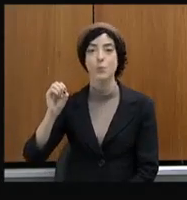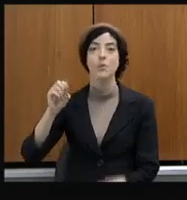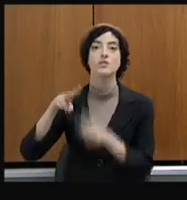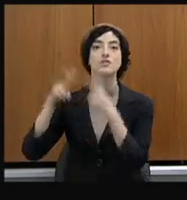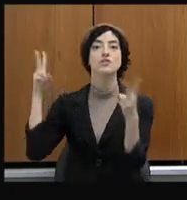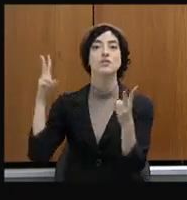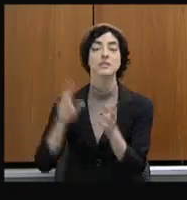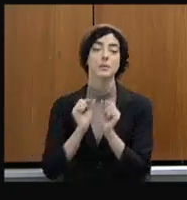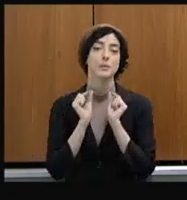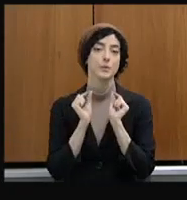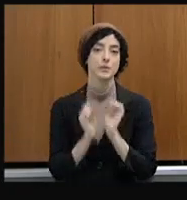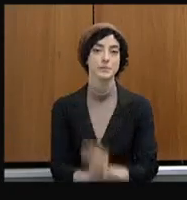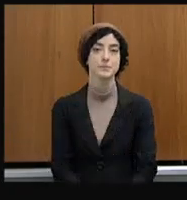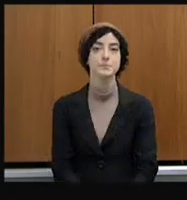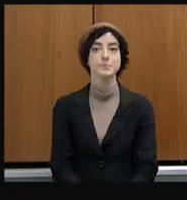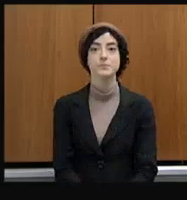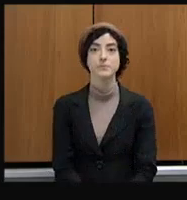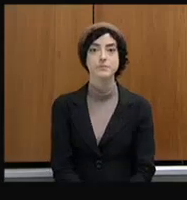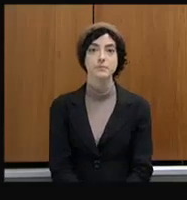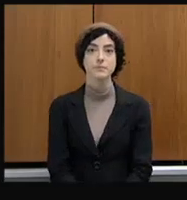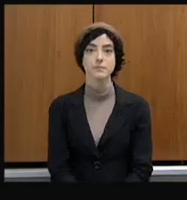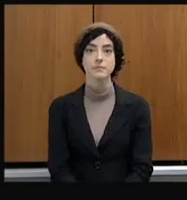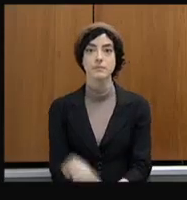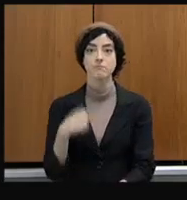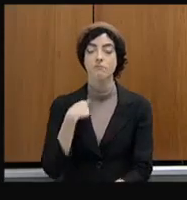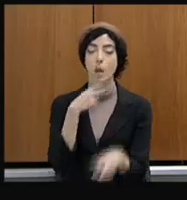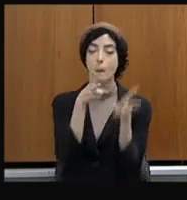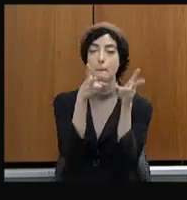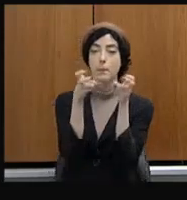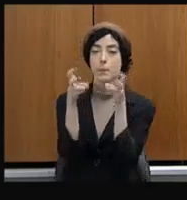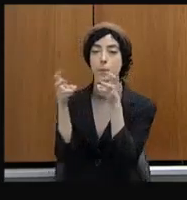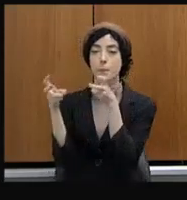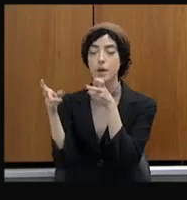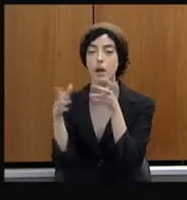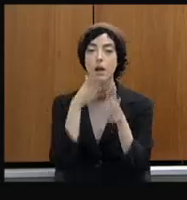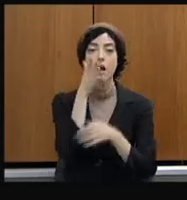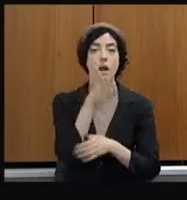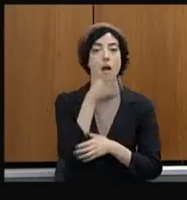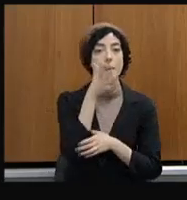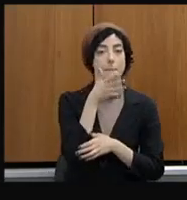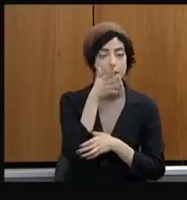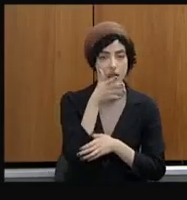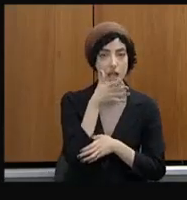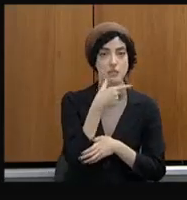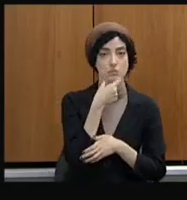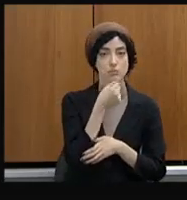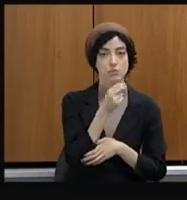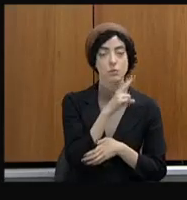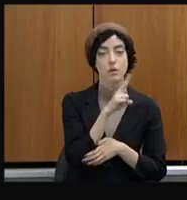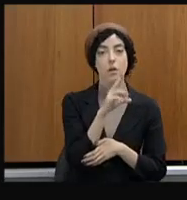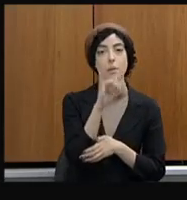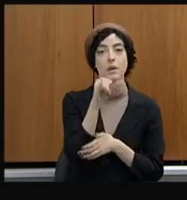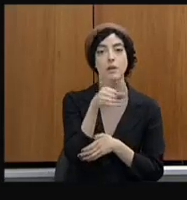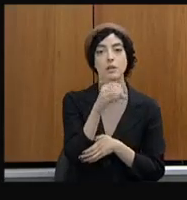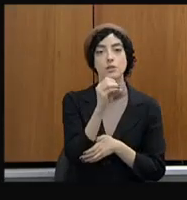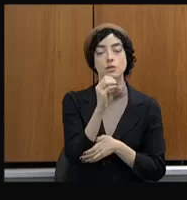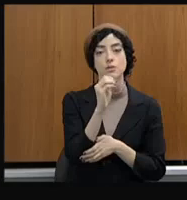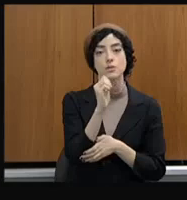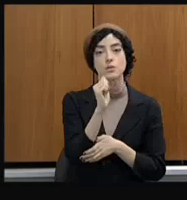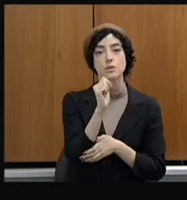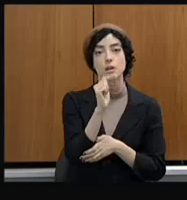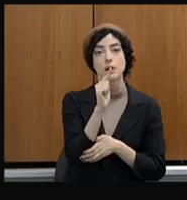Outro detalhe, eu ouvi atentamente a fala do doutor Joaquim e gostaria, presidente,